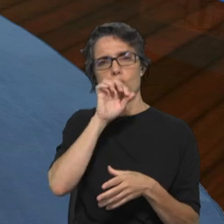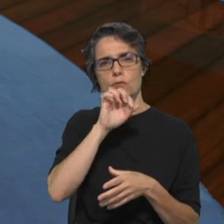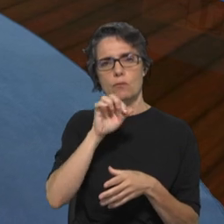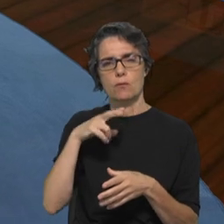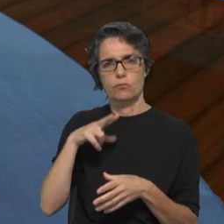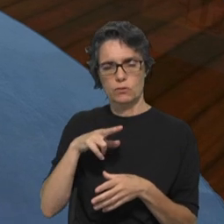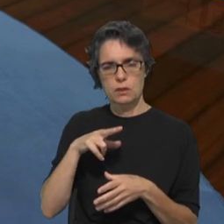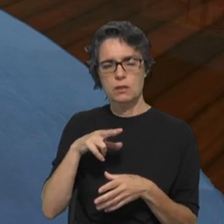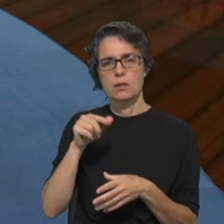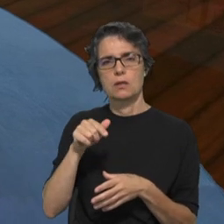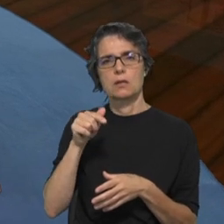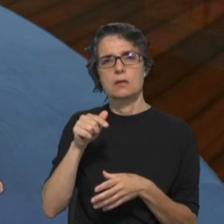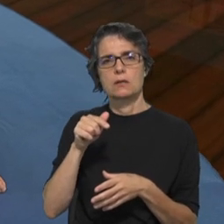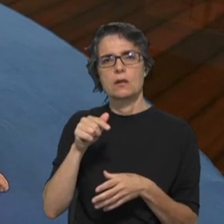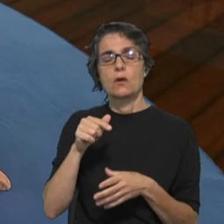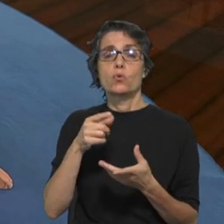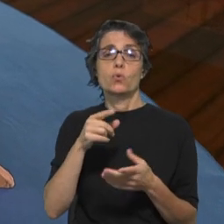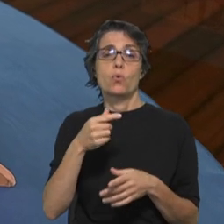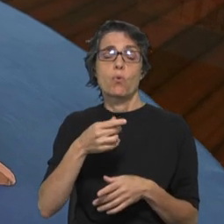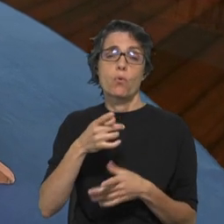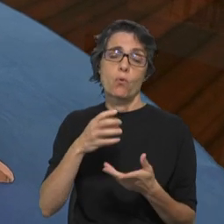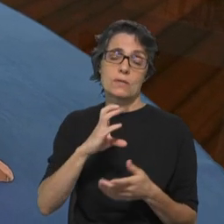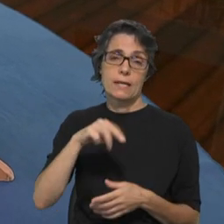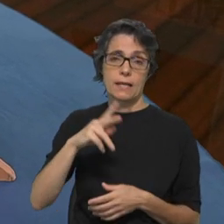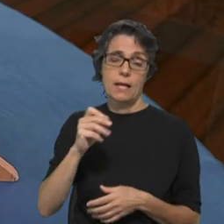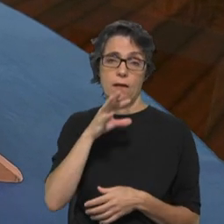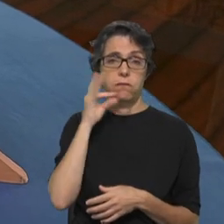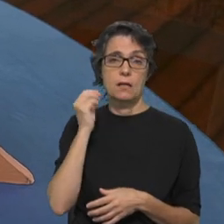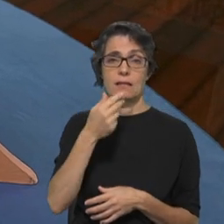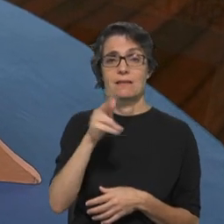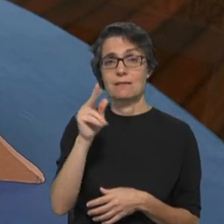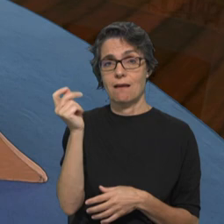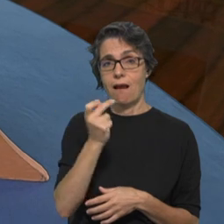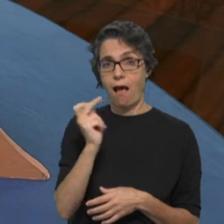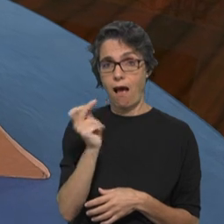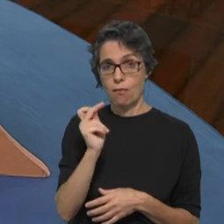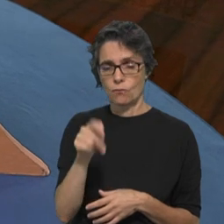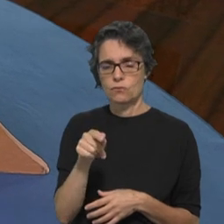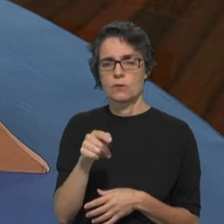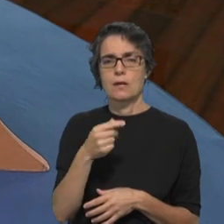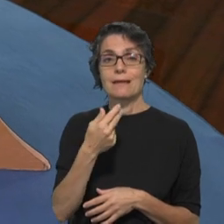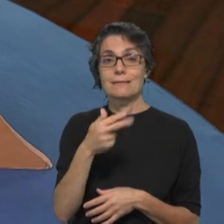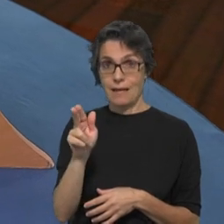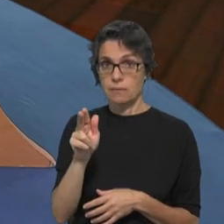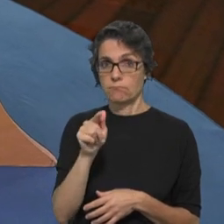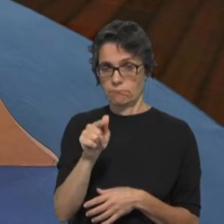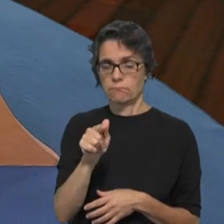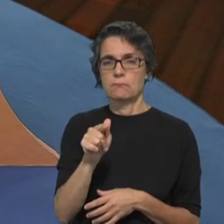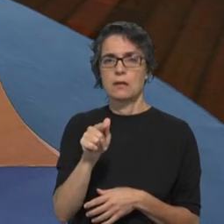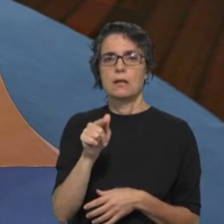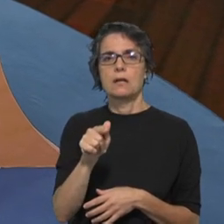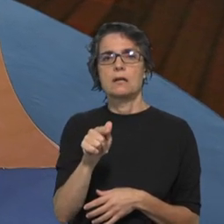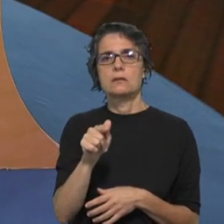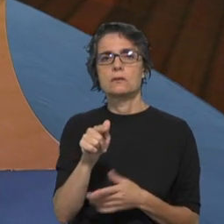do CNE, onde se afirma essa matriz religiosa e católica da Associação. E esse é um ponto que diferencia